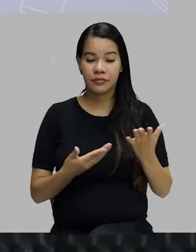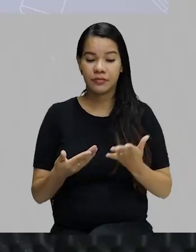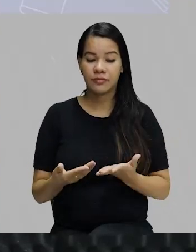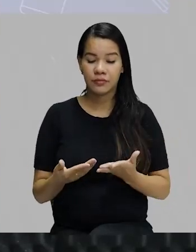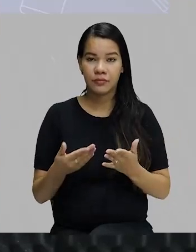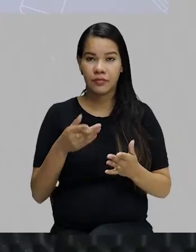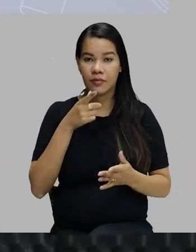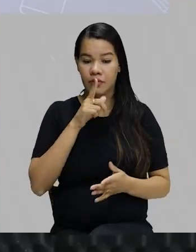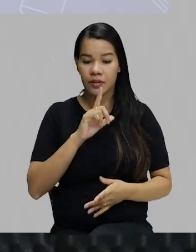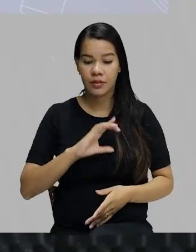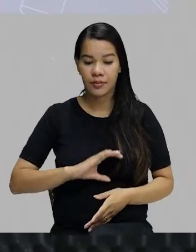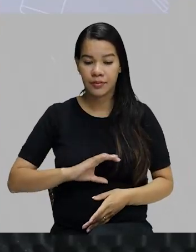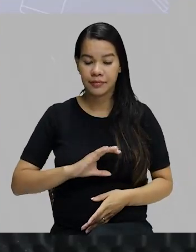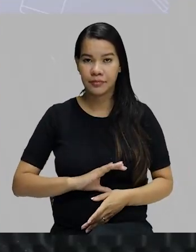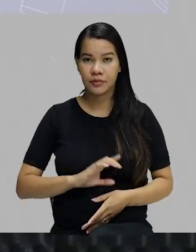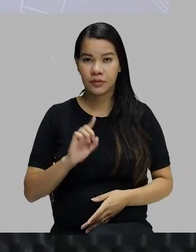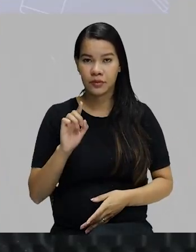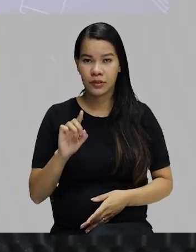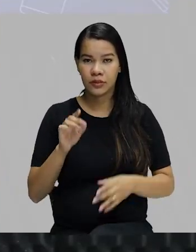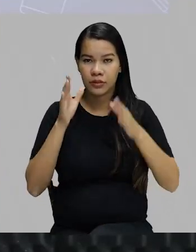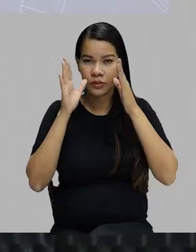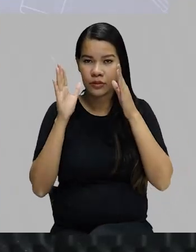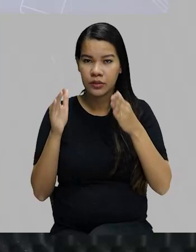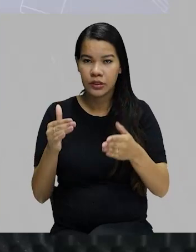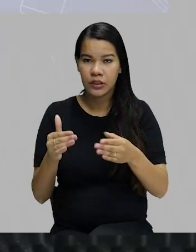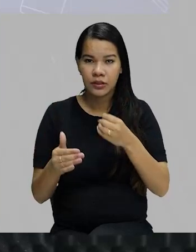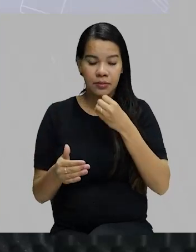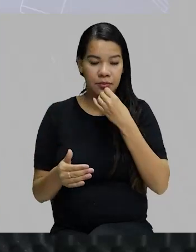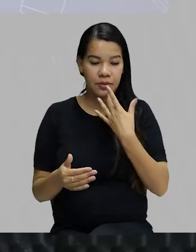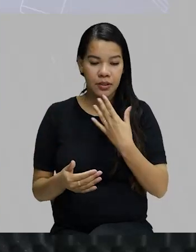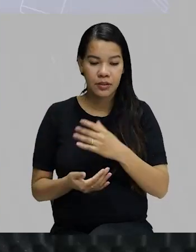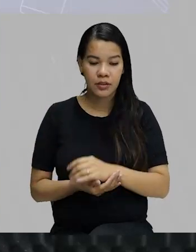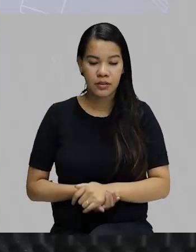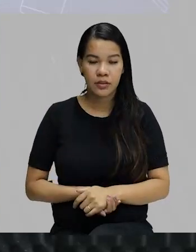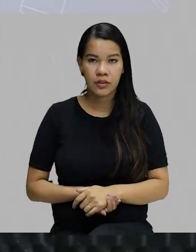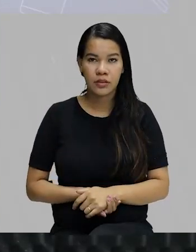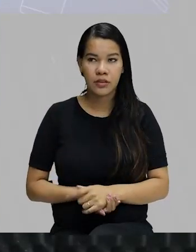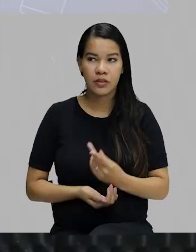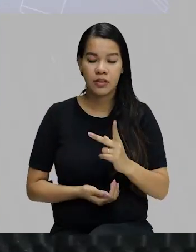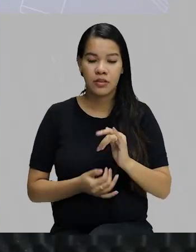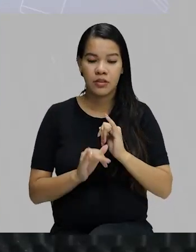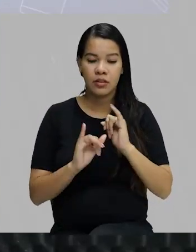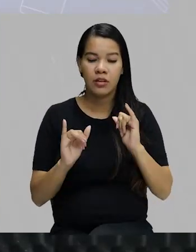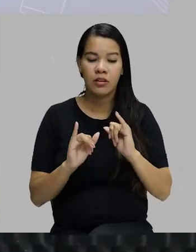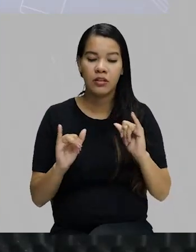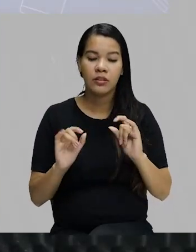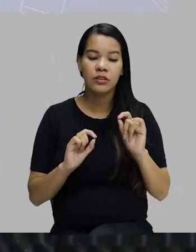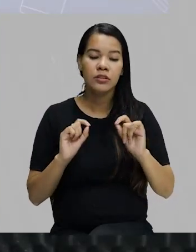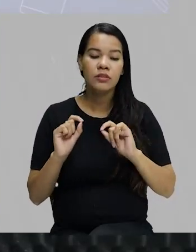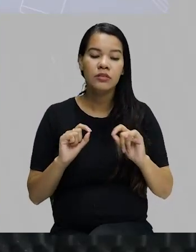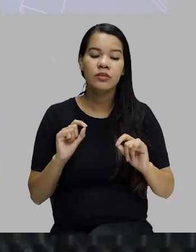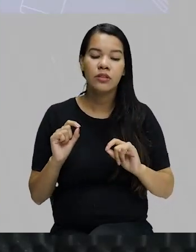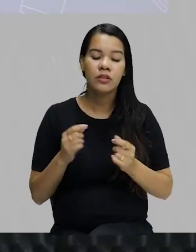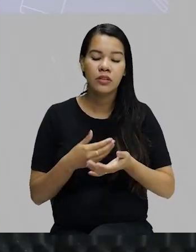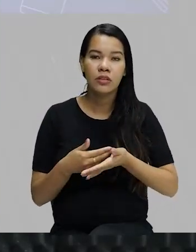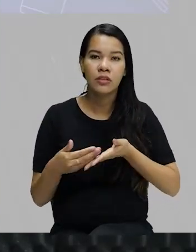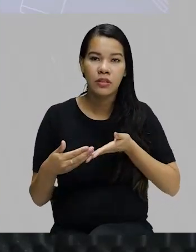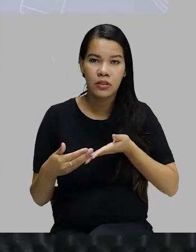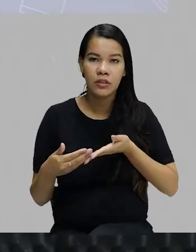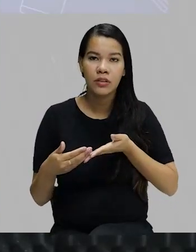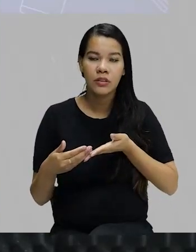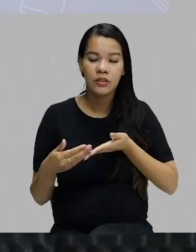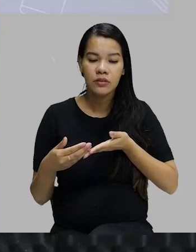português? Para que vocês foquem bem na questão dessa informação de que começa